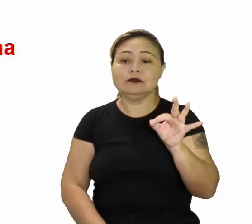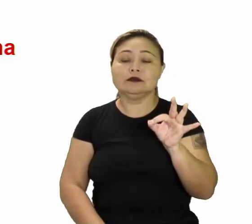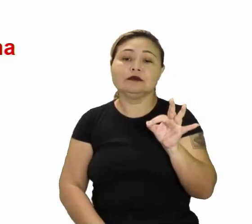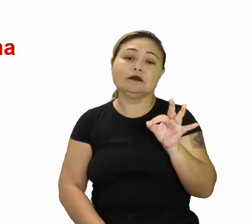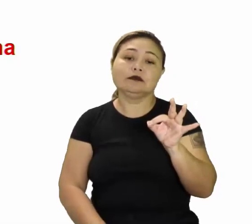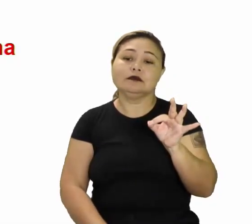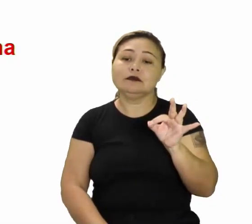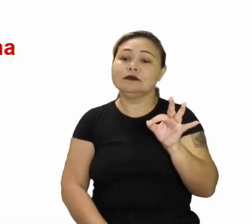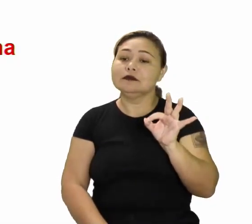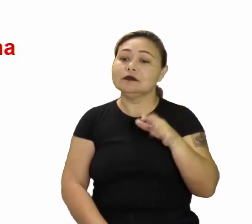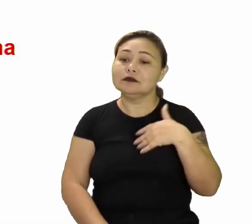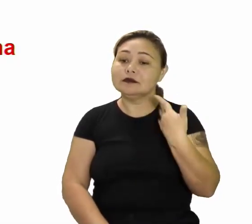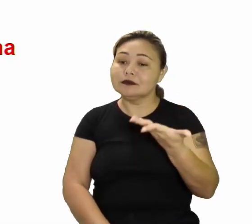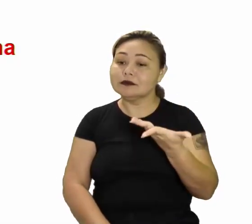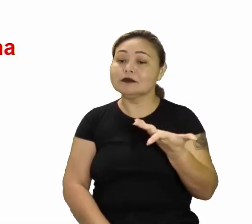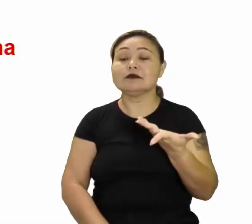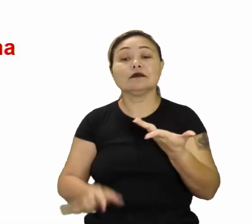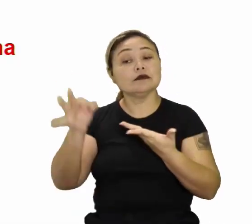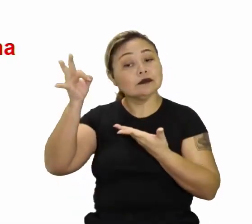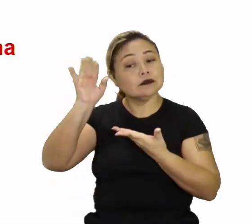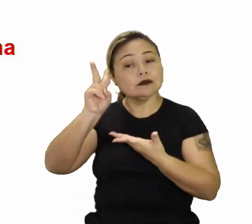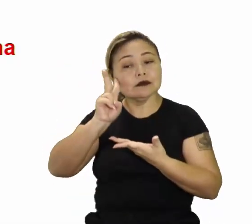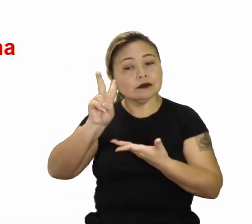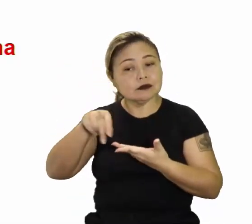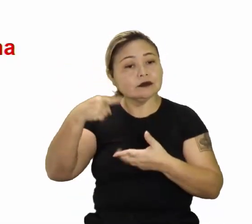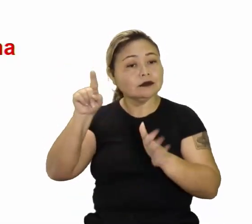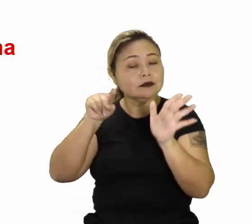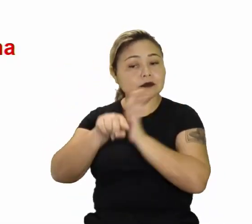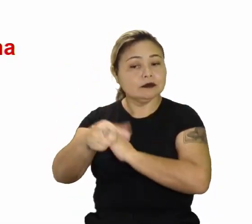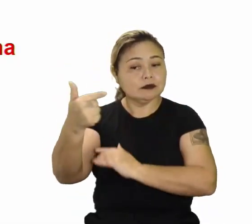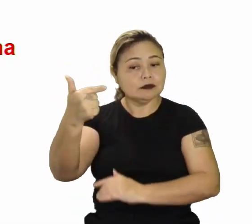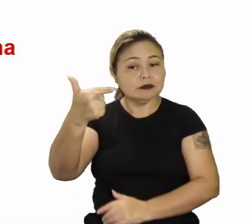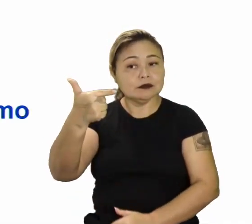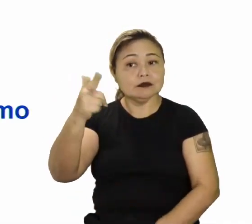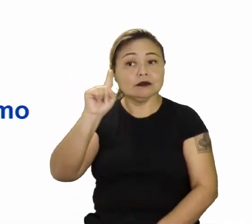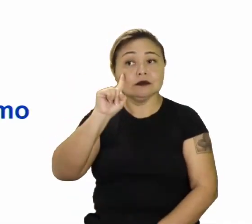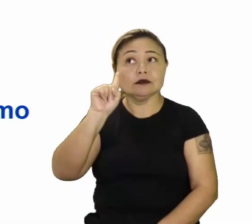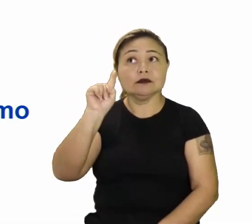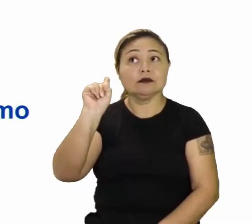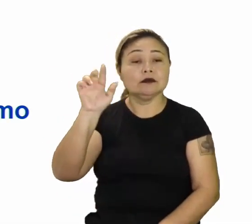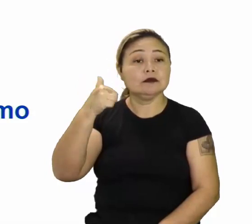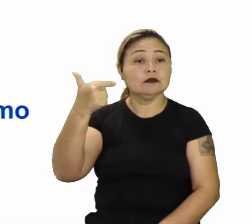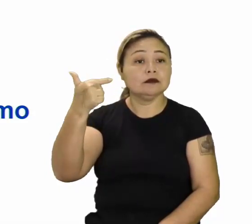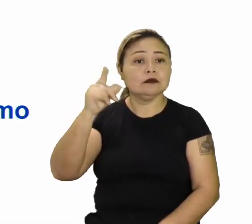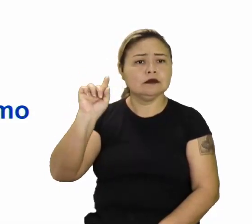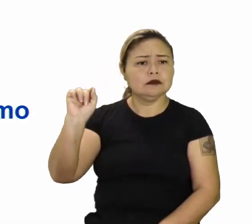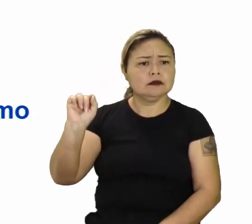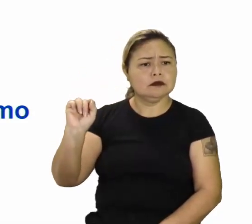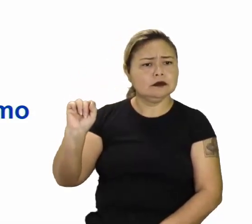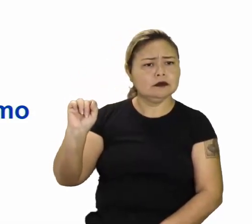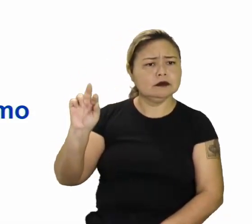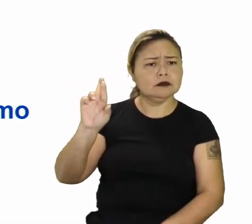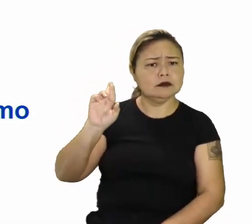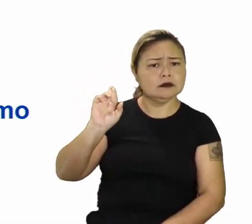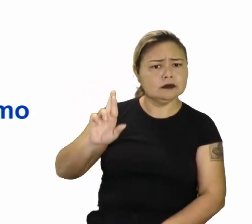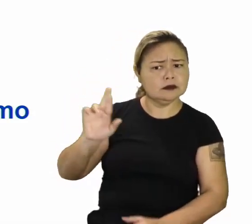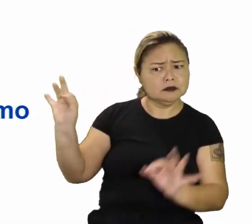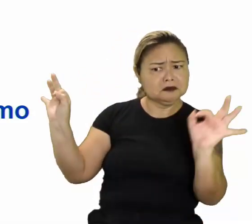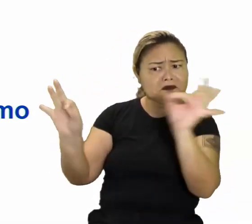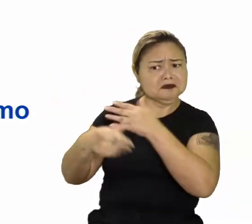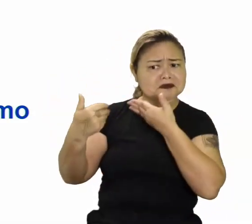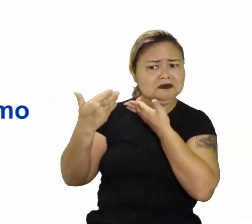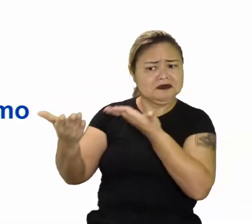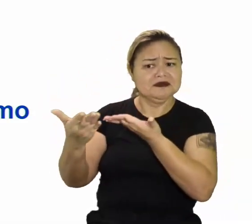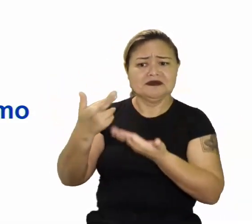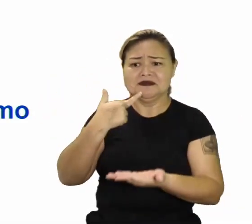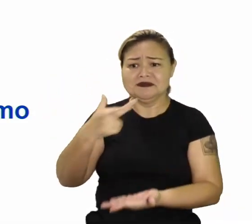Perfeito. Isso nós vimos sem problema algum. Vamos para a segunda questão. Que eu estou preocupadinho com um pouquinho nessa segunda questão. Que já veio com a resposta.